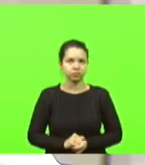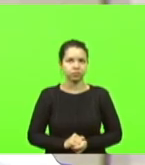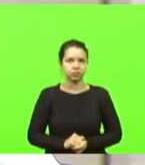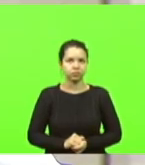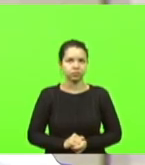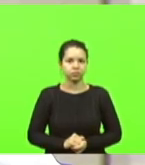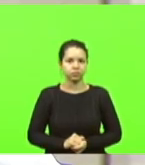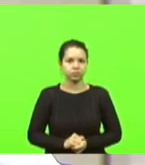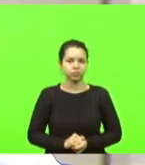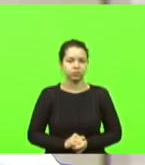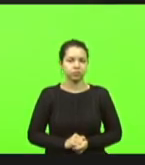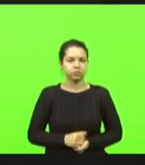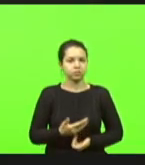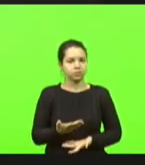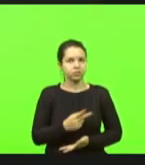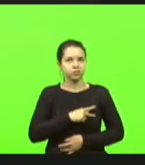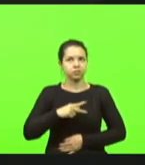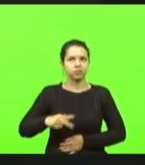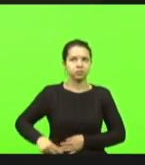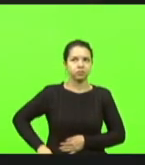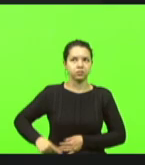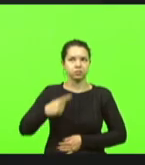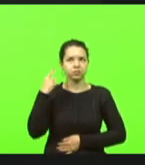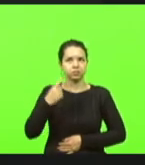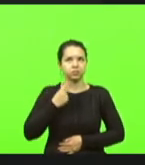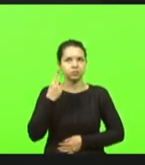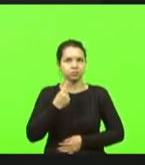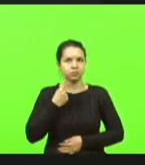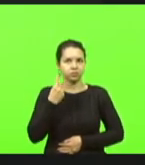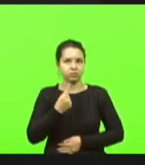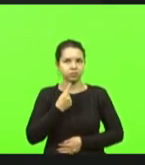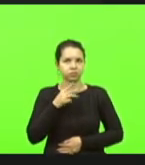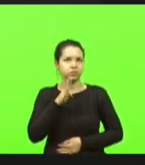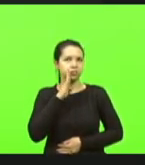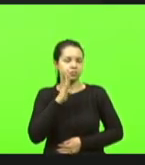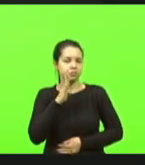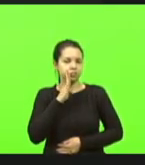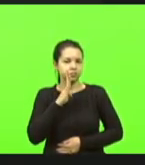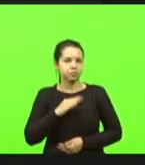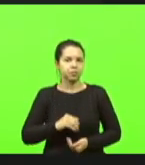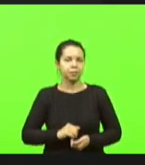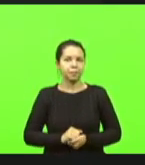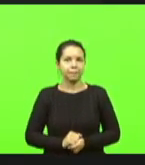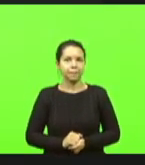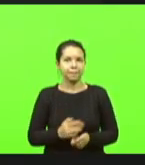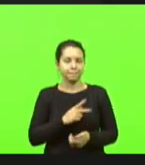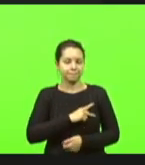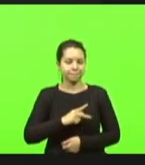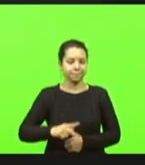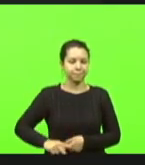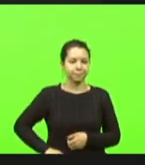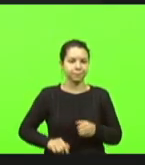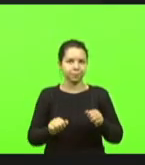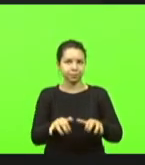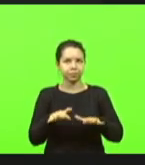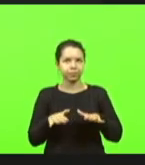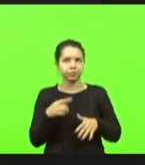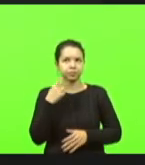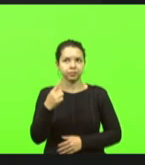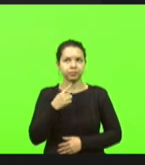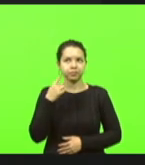senhor presidente, deputado Nilson Berlanda, presidente da sessão, deputado Ricardo Alba,